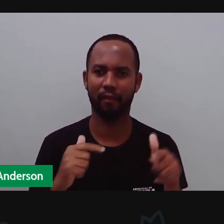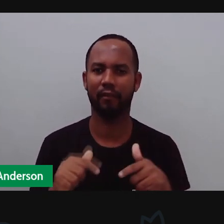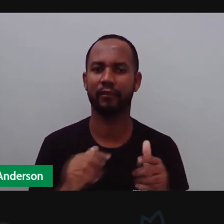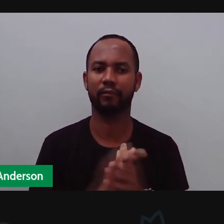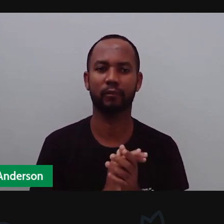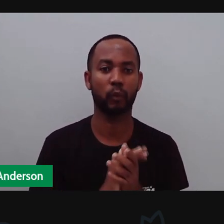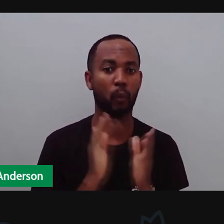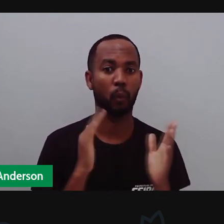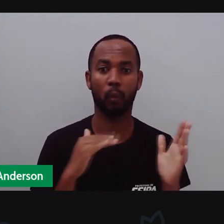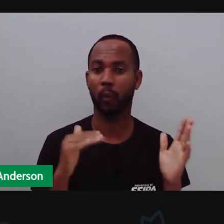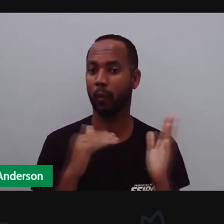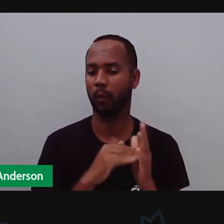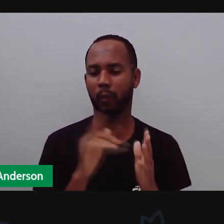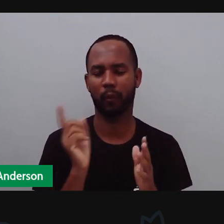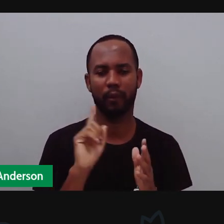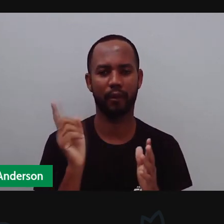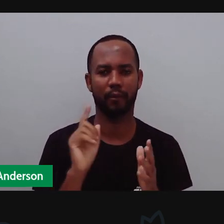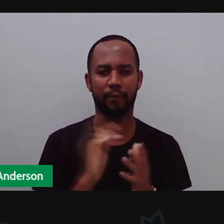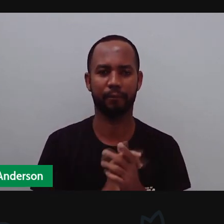tudo isso aqui, né?